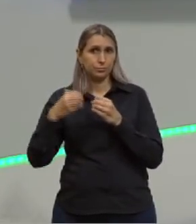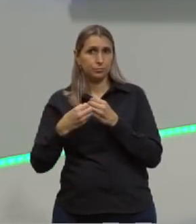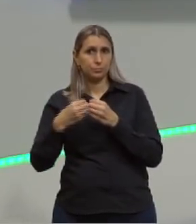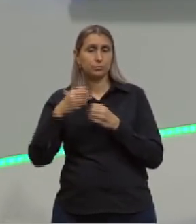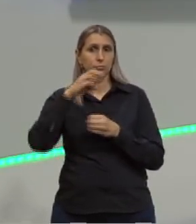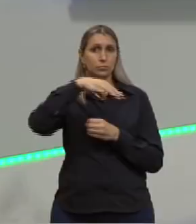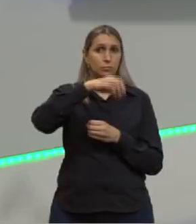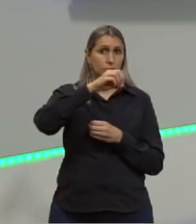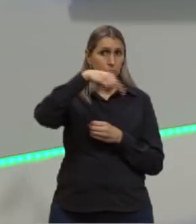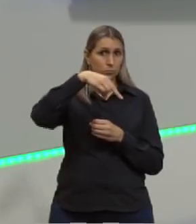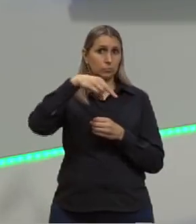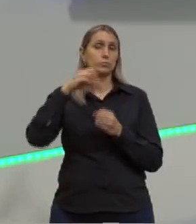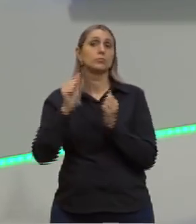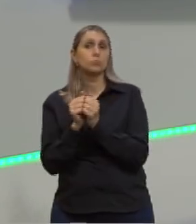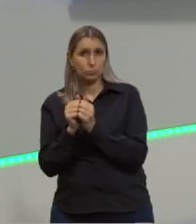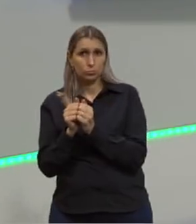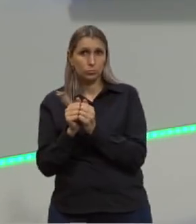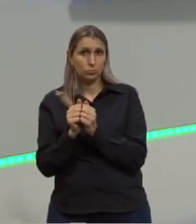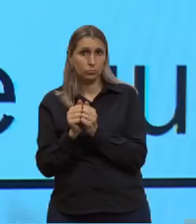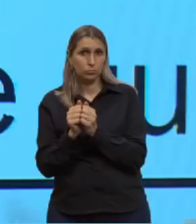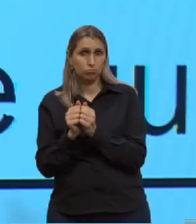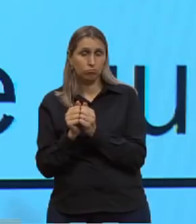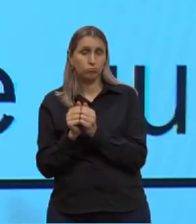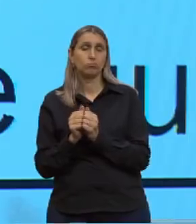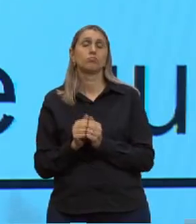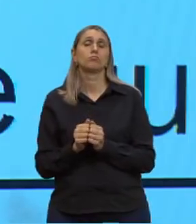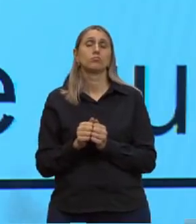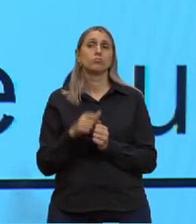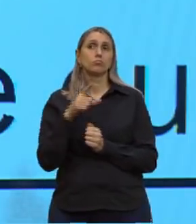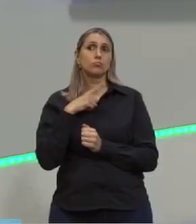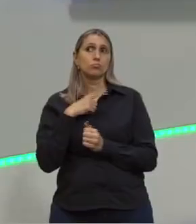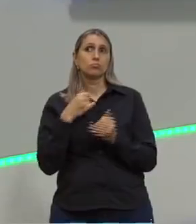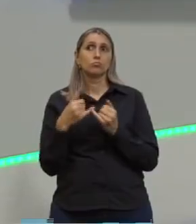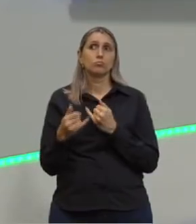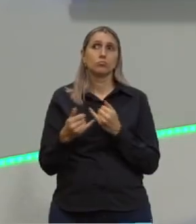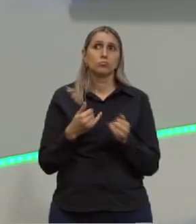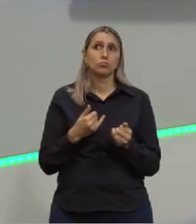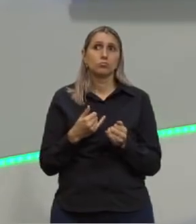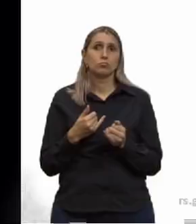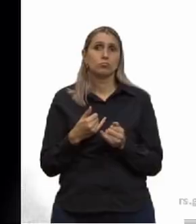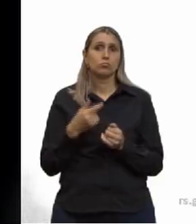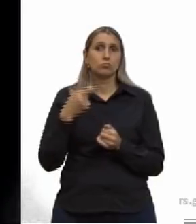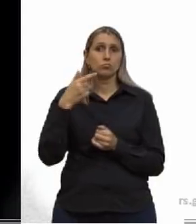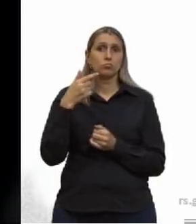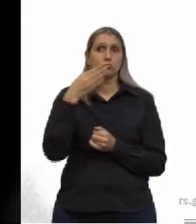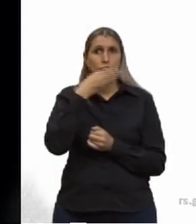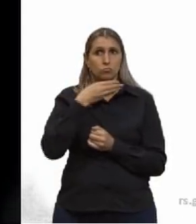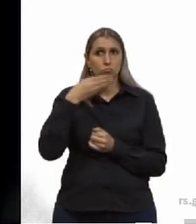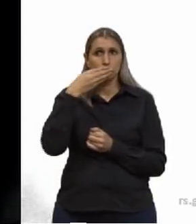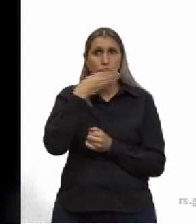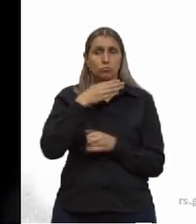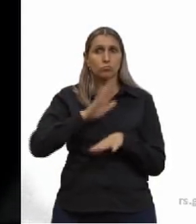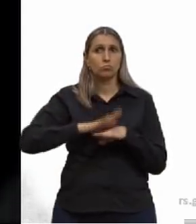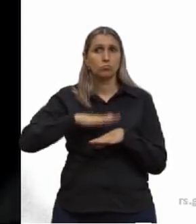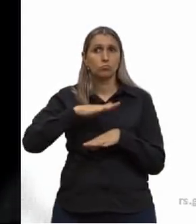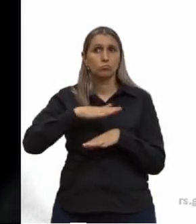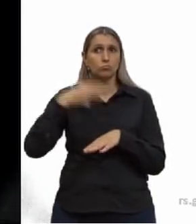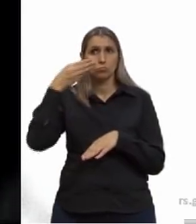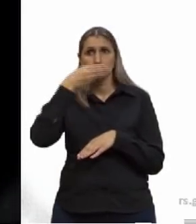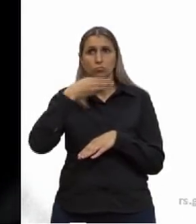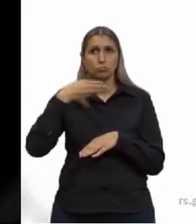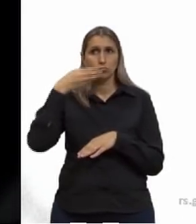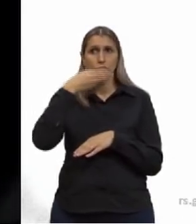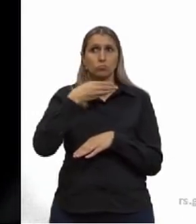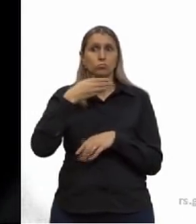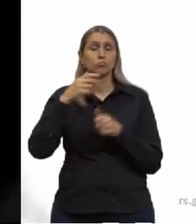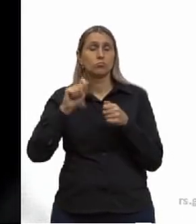monosacarídeos juntos, né? Então, nós vamos ter, por exemplo, uma glicose mais uma glicose,